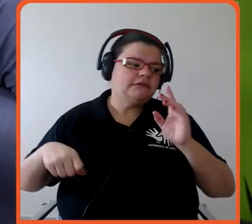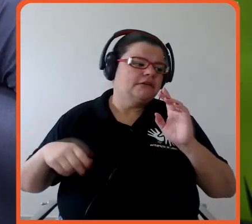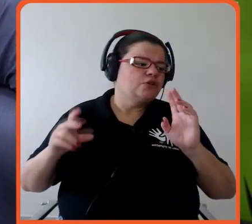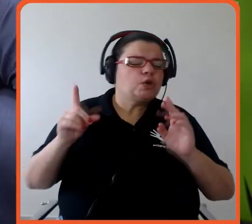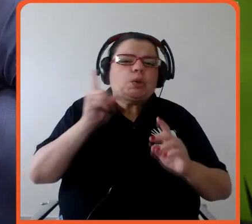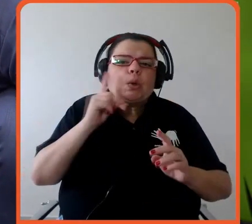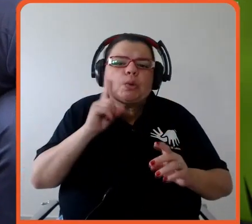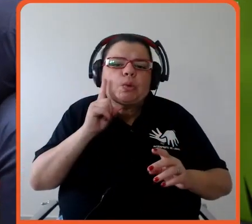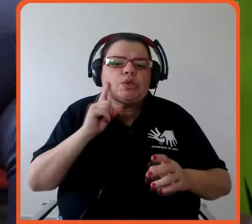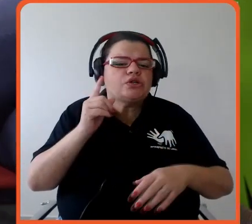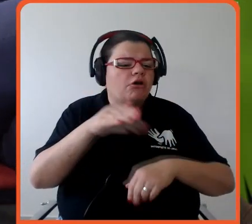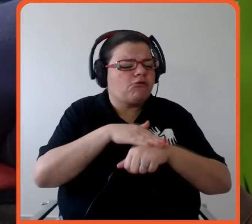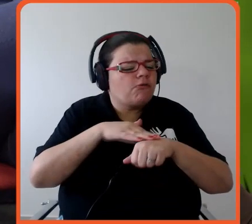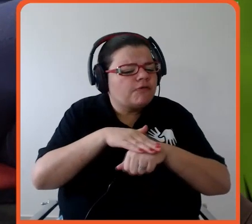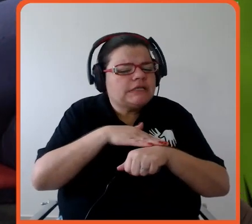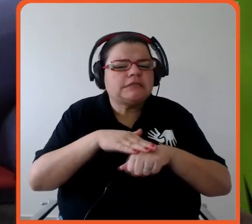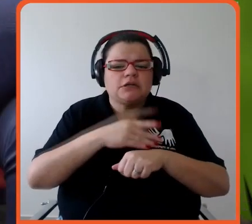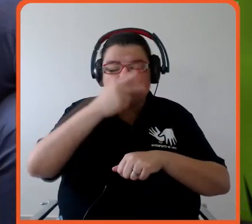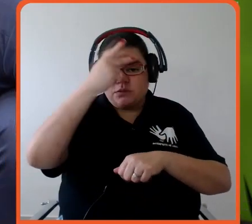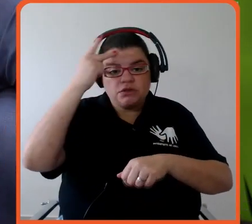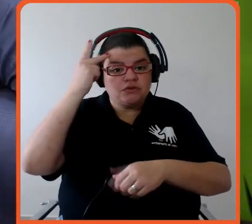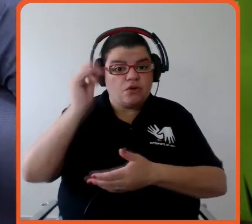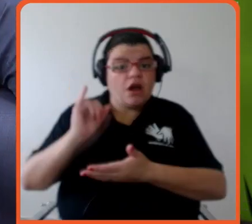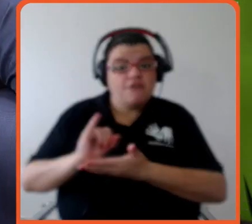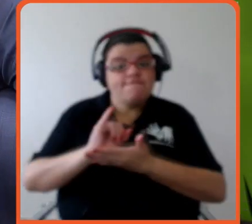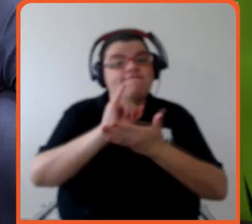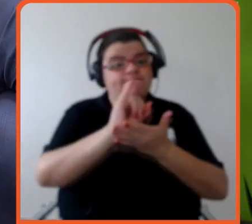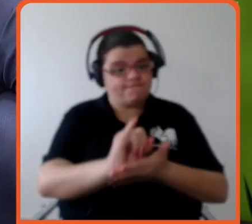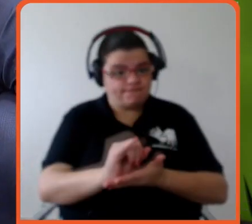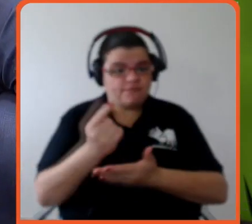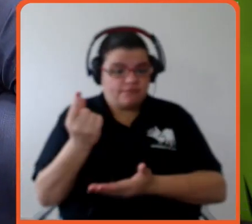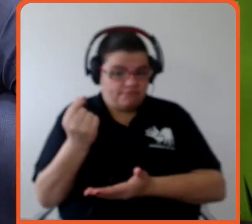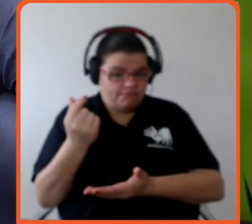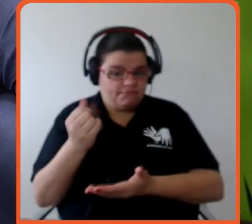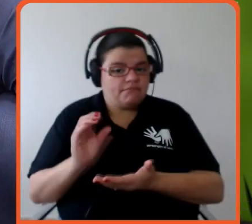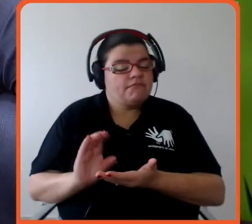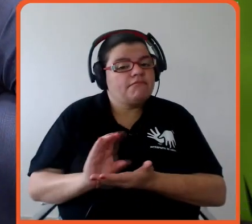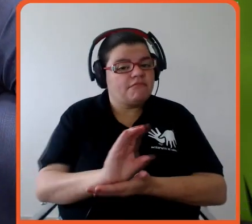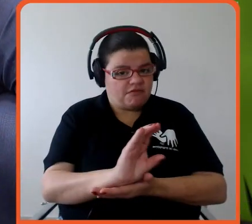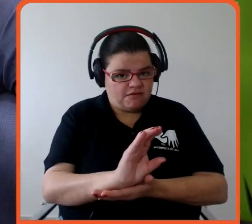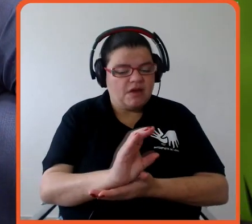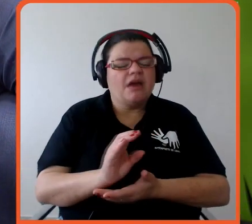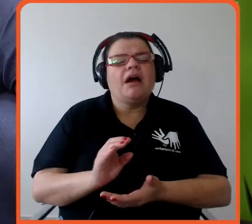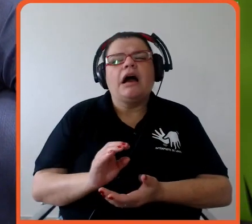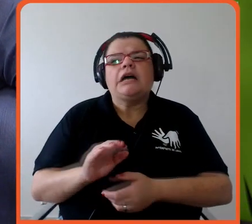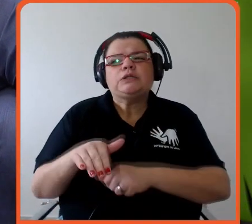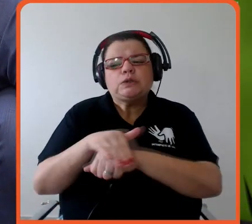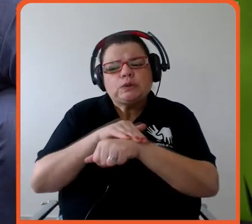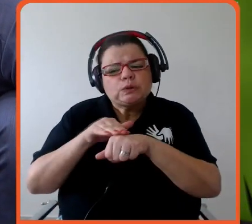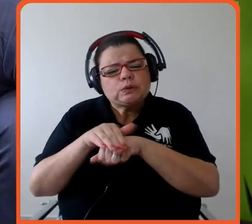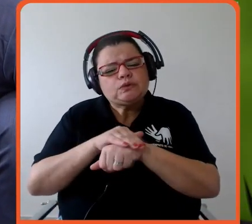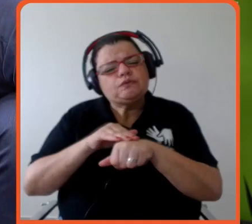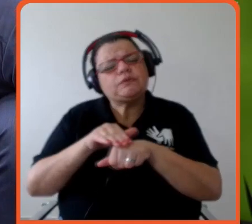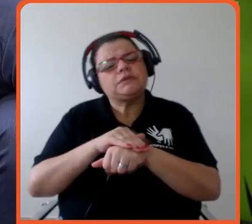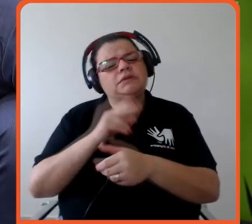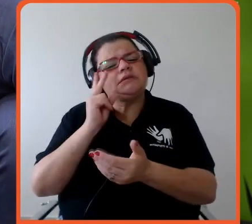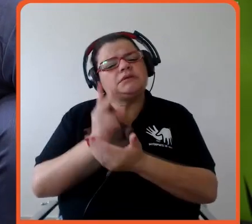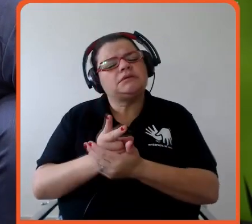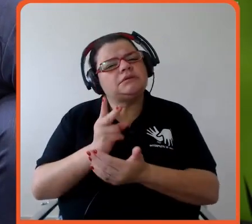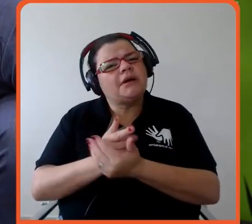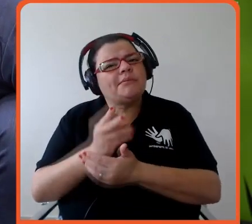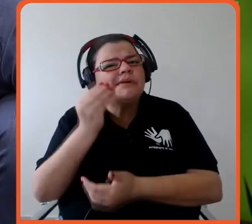E a conversa tem sido muito no sentido de tentar fazer com que